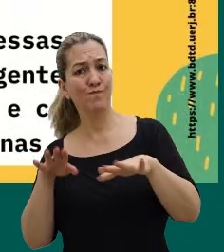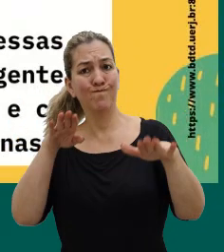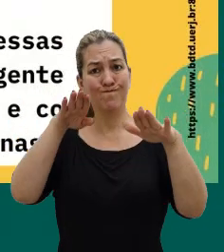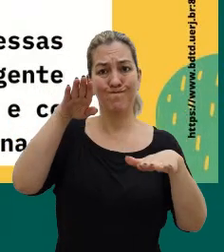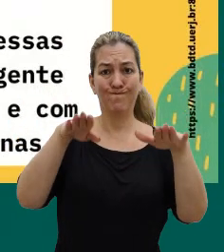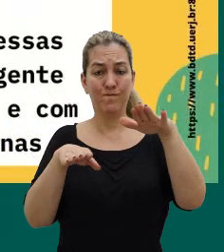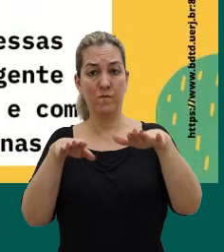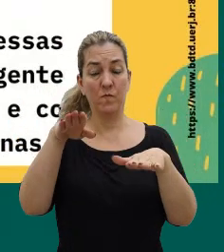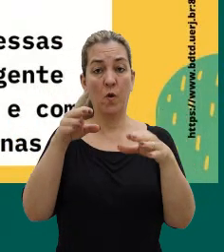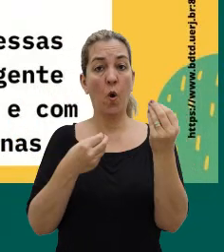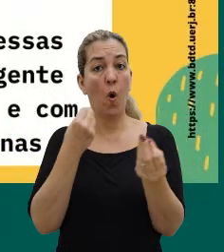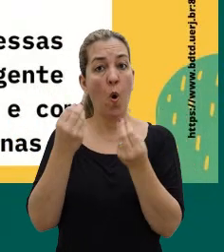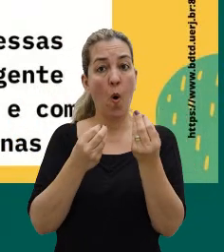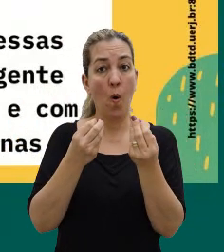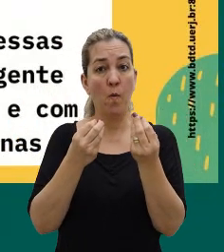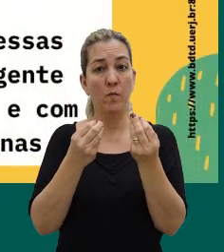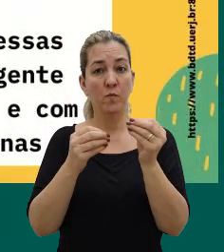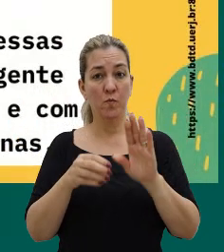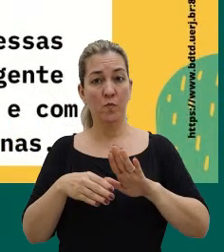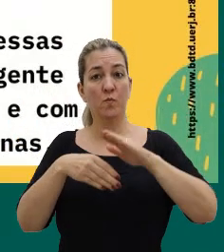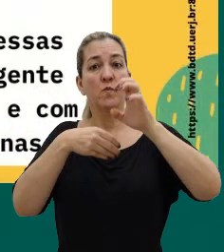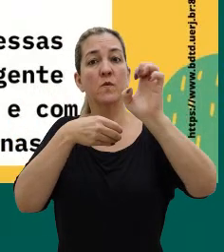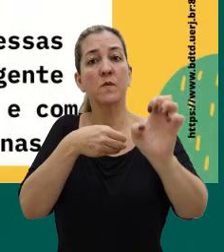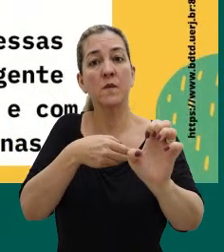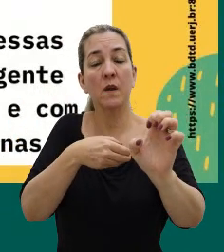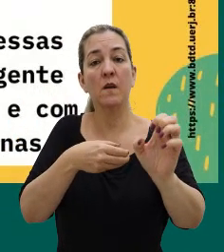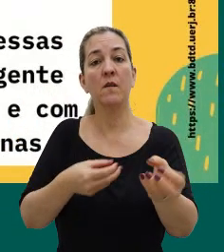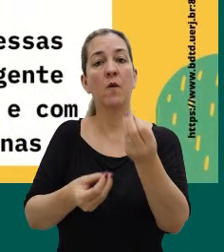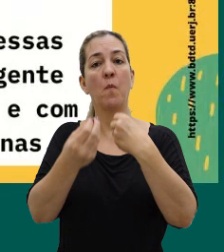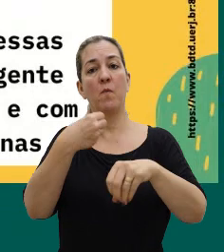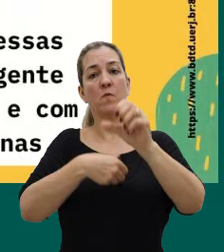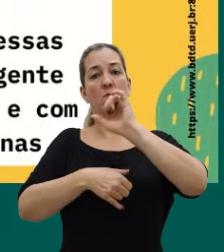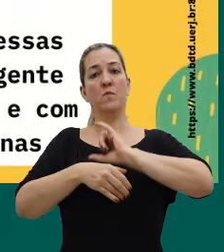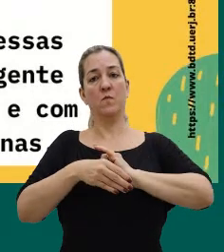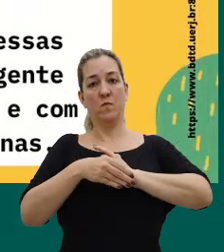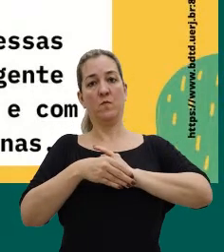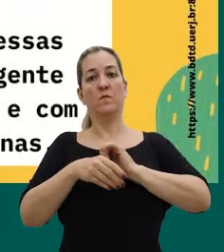como a gente lida com o mundo externo e com as nossas questões internas, né?